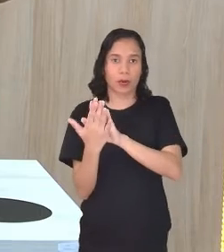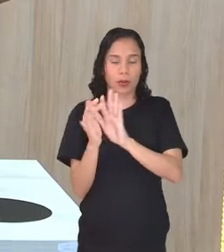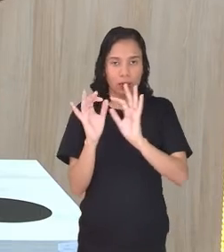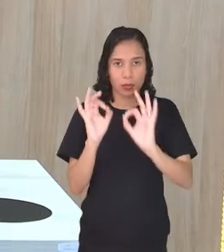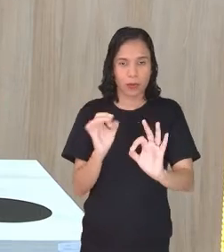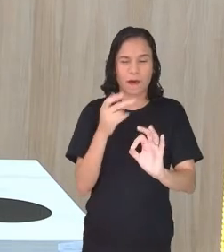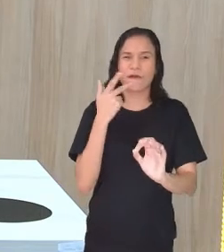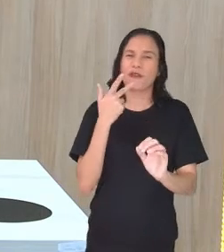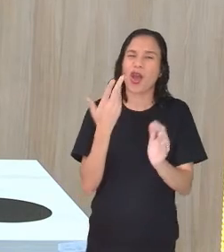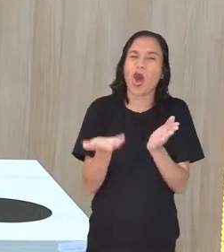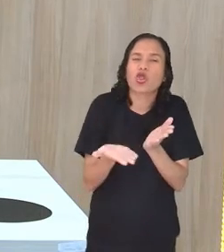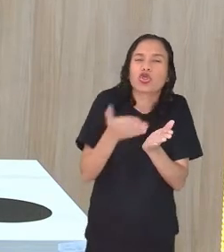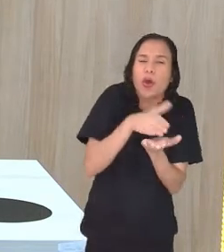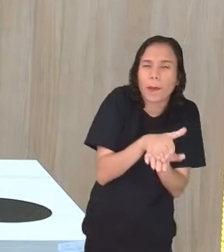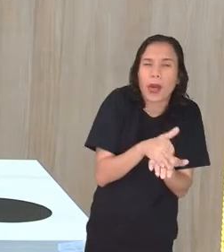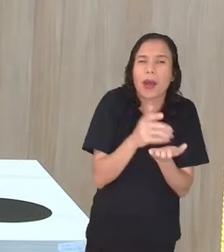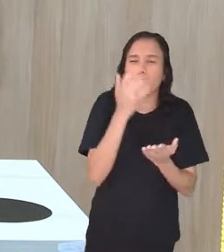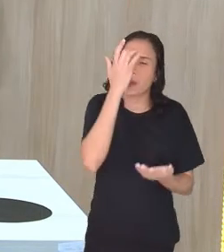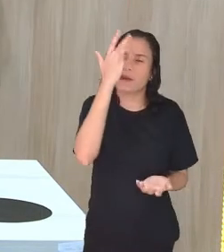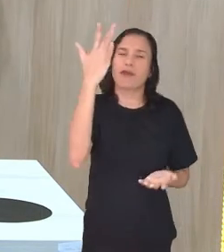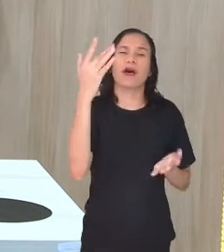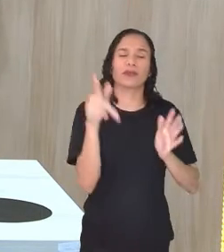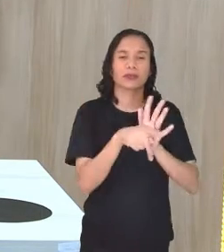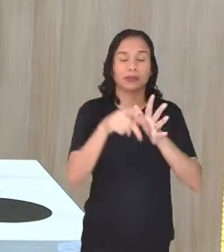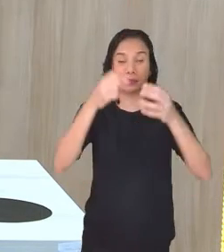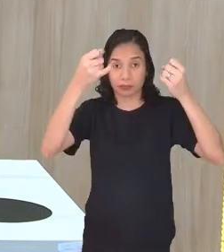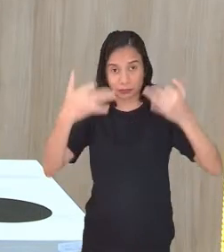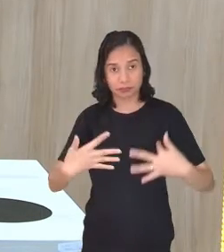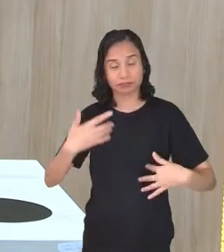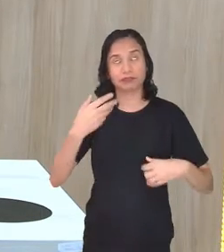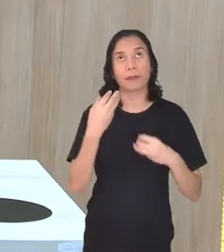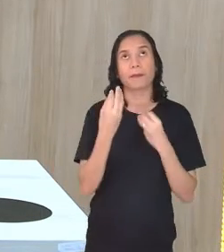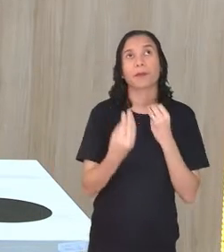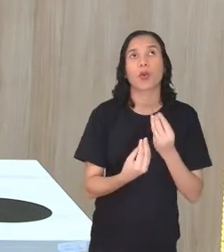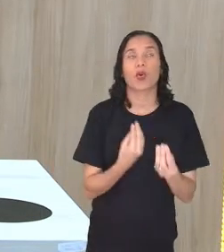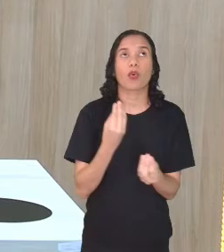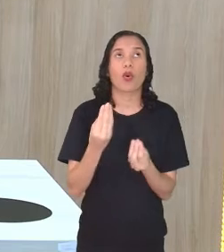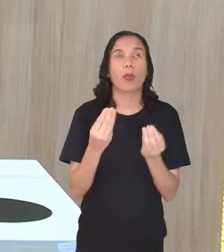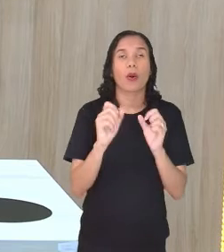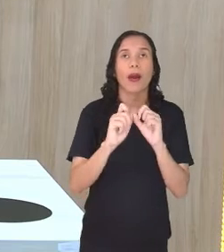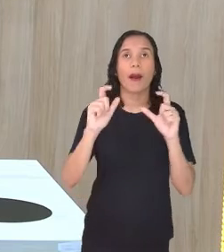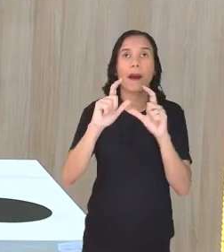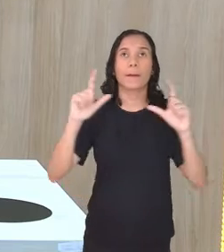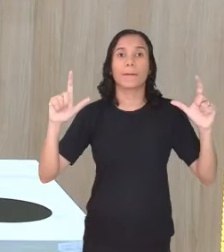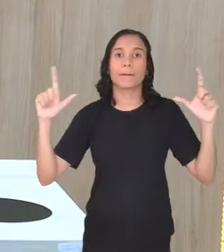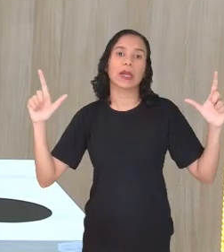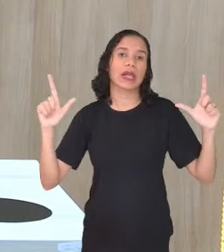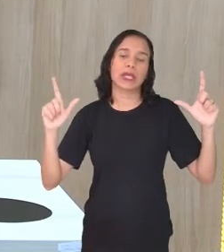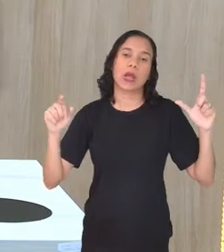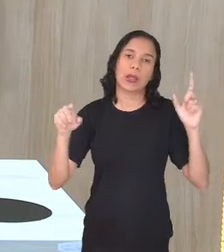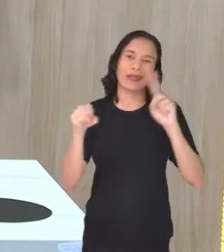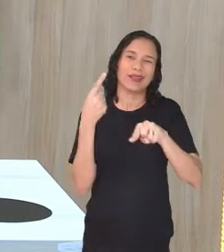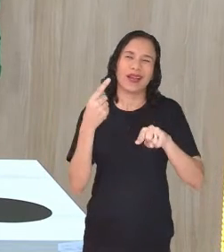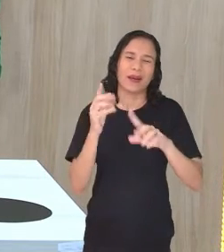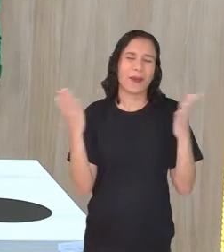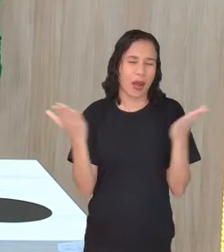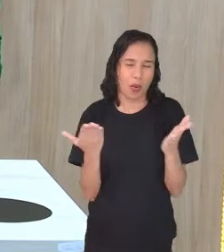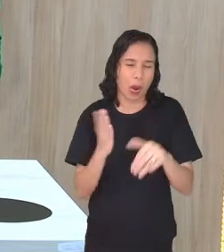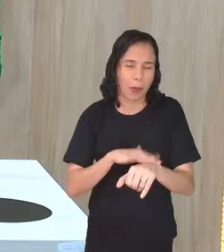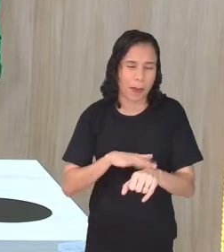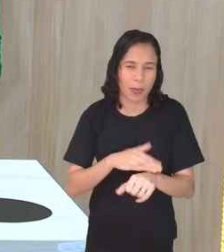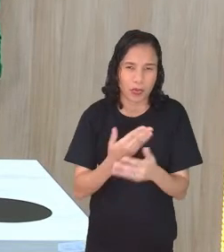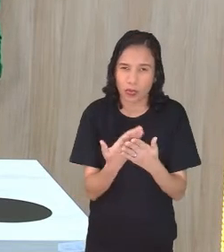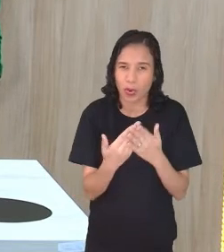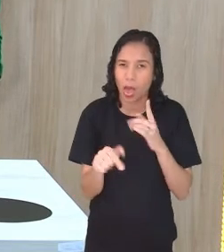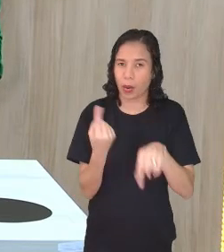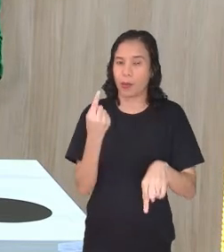Tô falando dobrar porque a conta é mais fácil, mas poderia ser uma ampliação não exata. Mas isso não importa agora. O